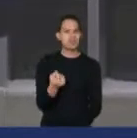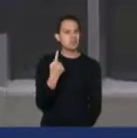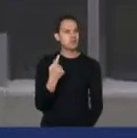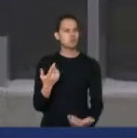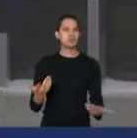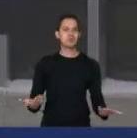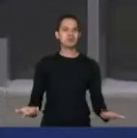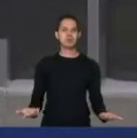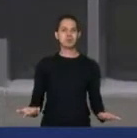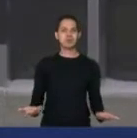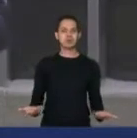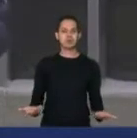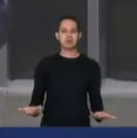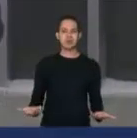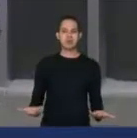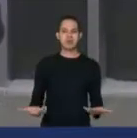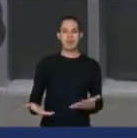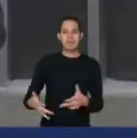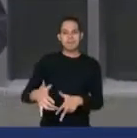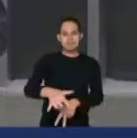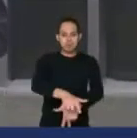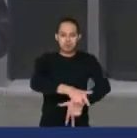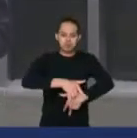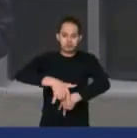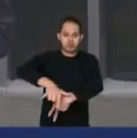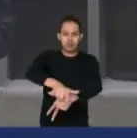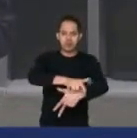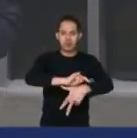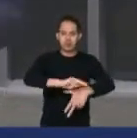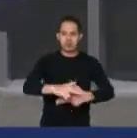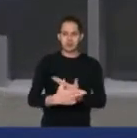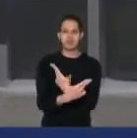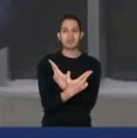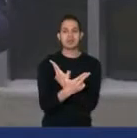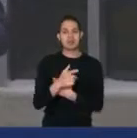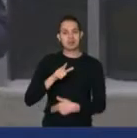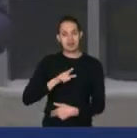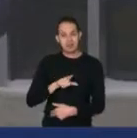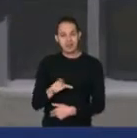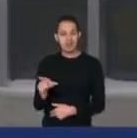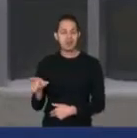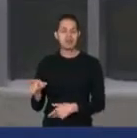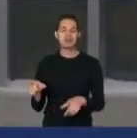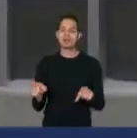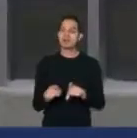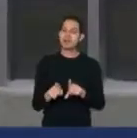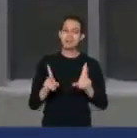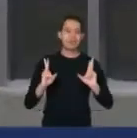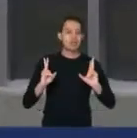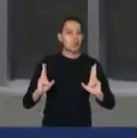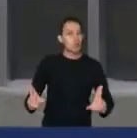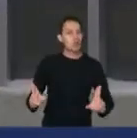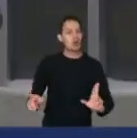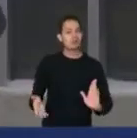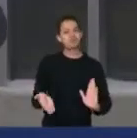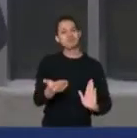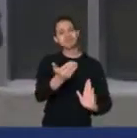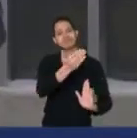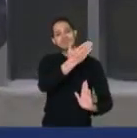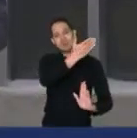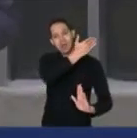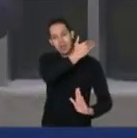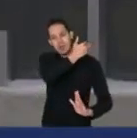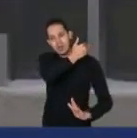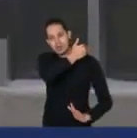é uma verdadeira manipulação das Forças Armadas, do mesmo estilo que ele fez quando usa